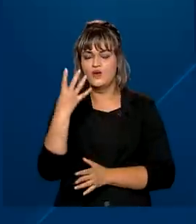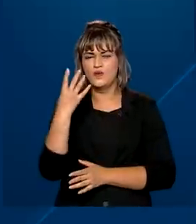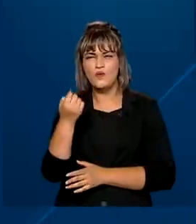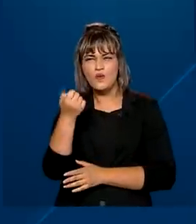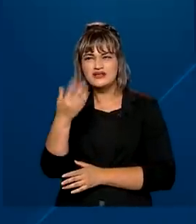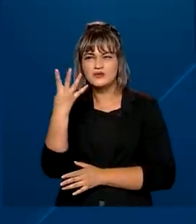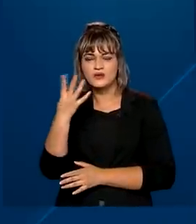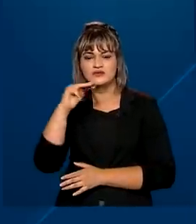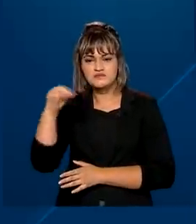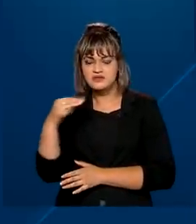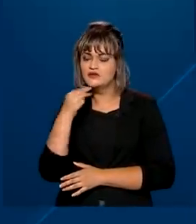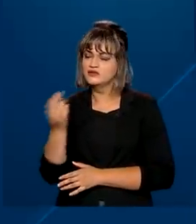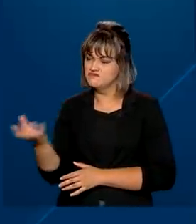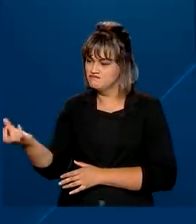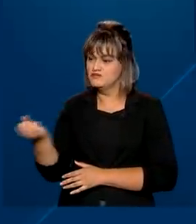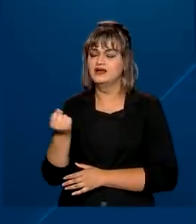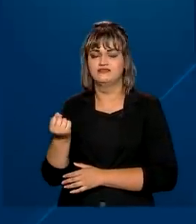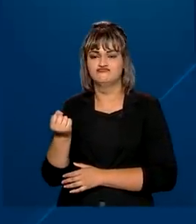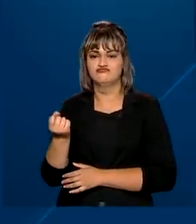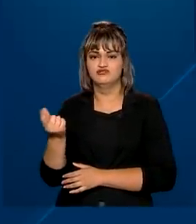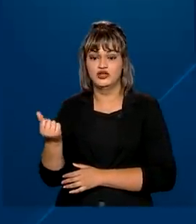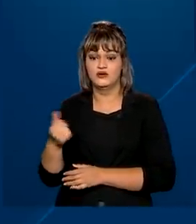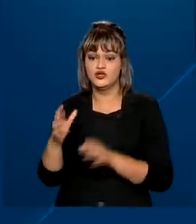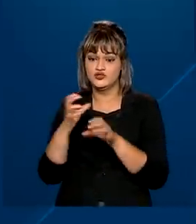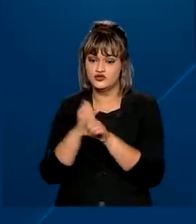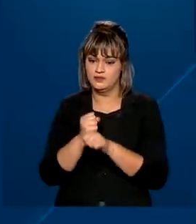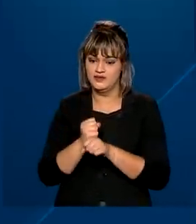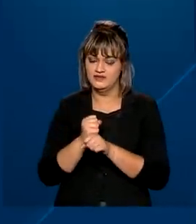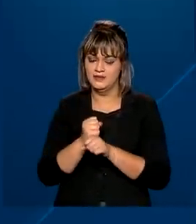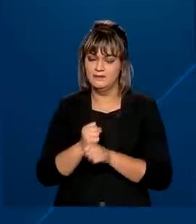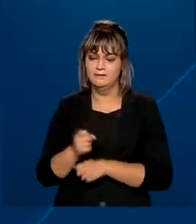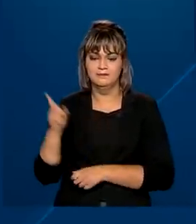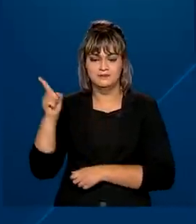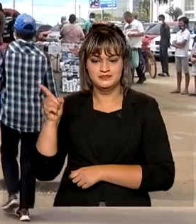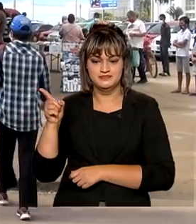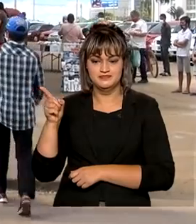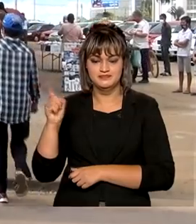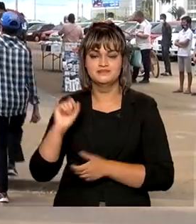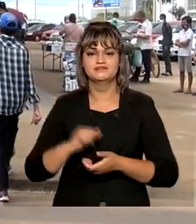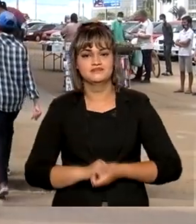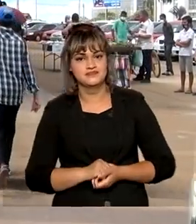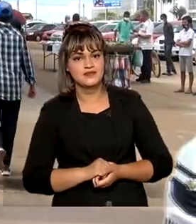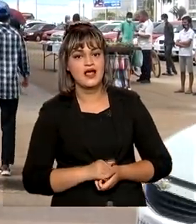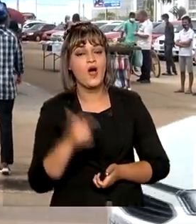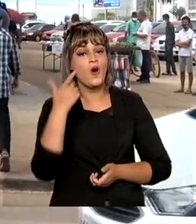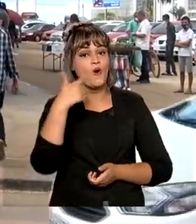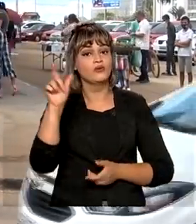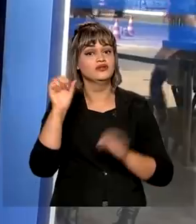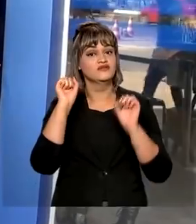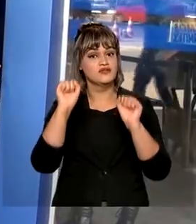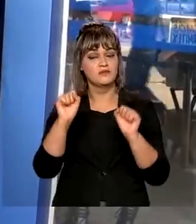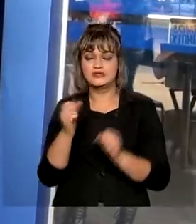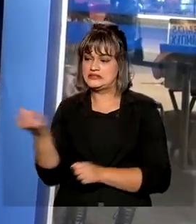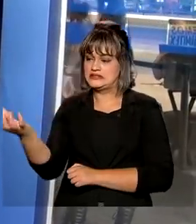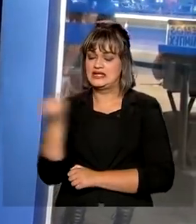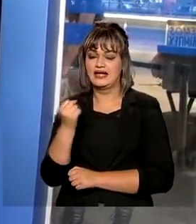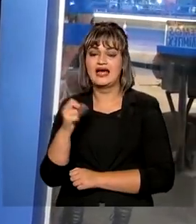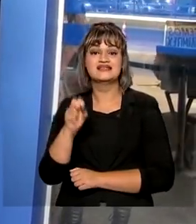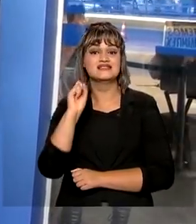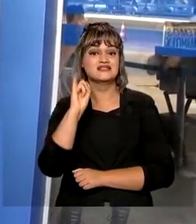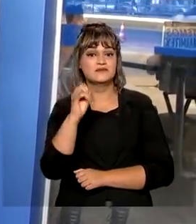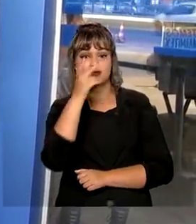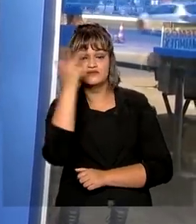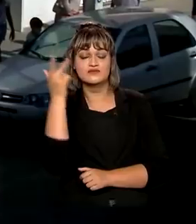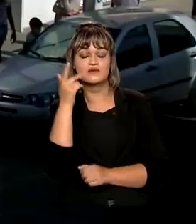milhões fizeram o saque, totalizando cerca de 2 bilhões e meio de reais. Outra possibilidade de saque é para as